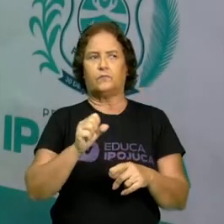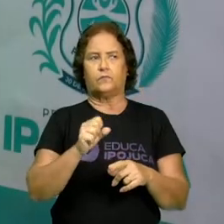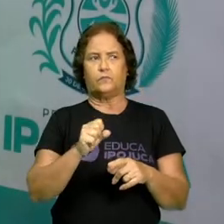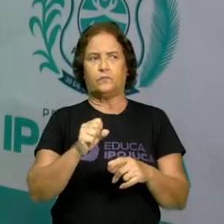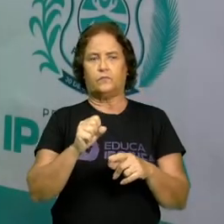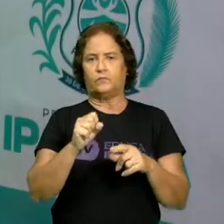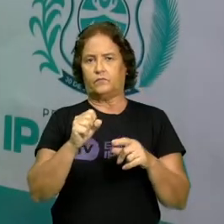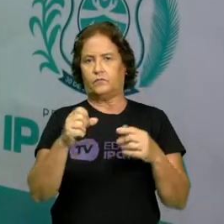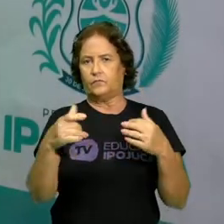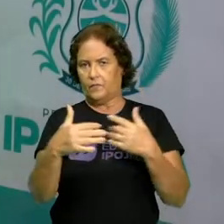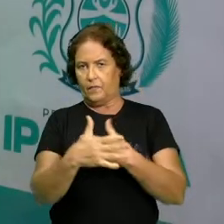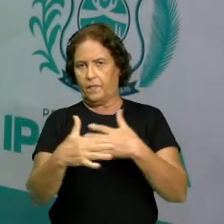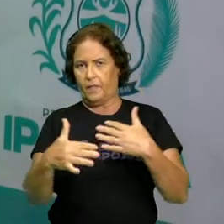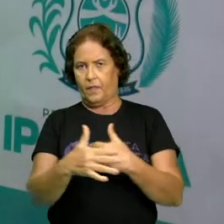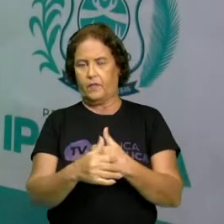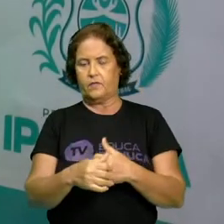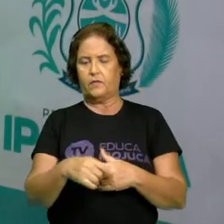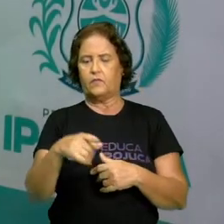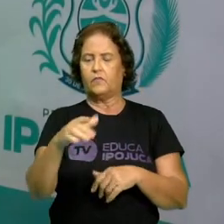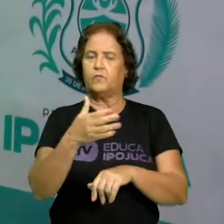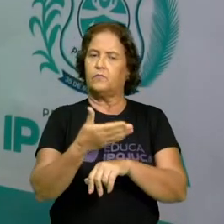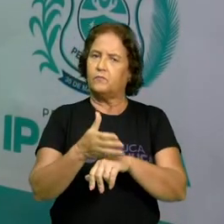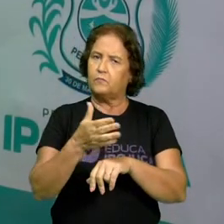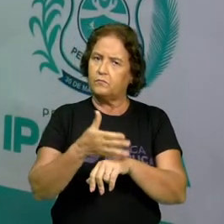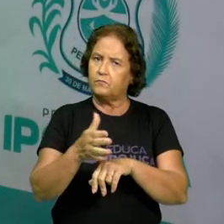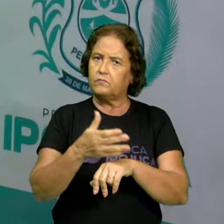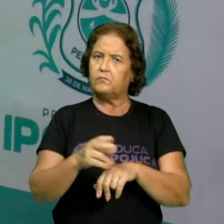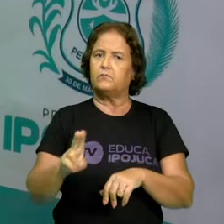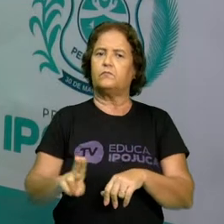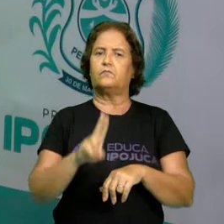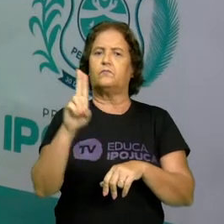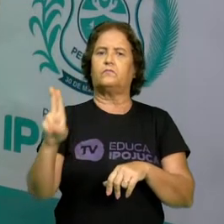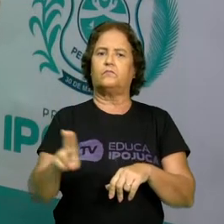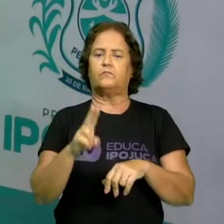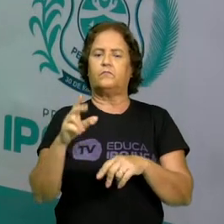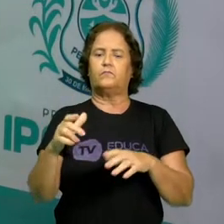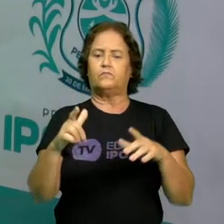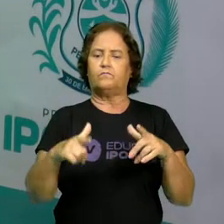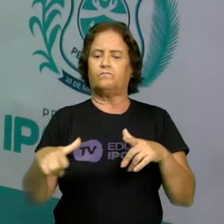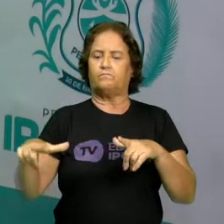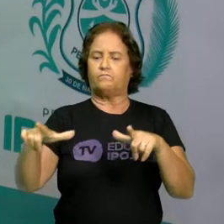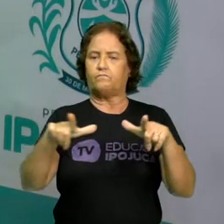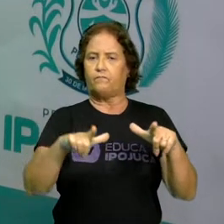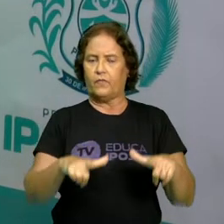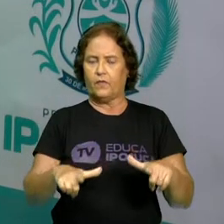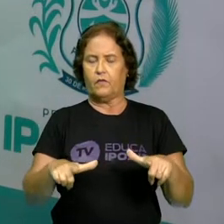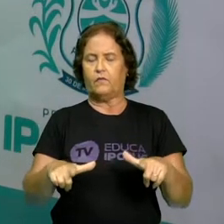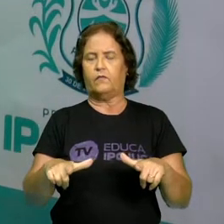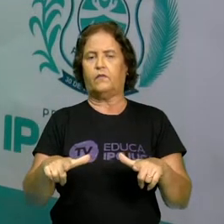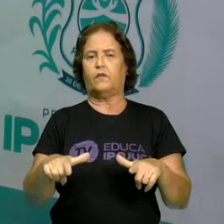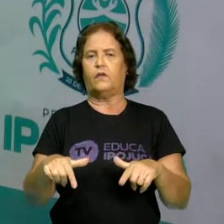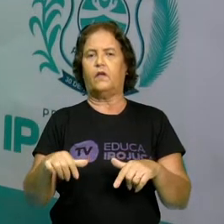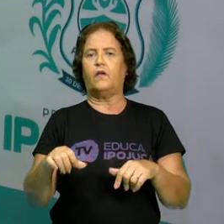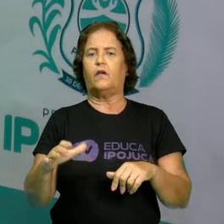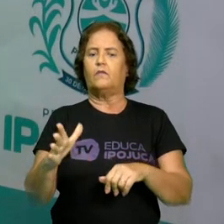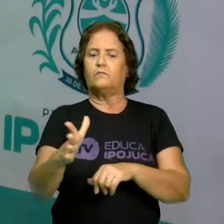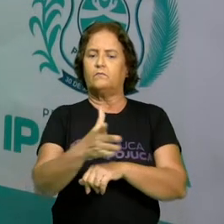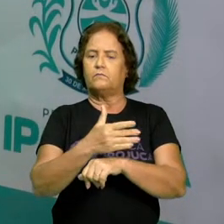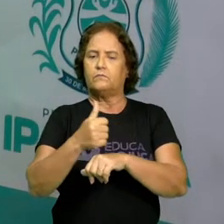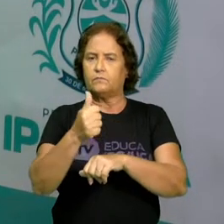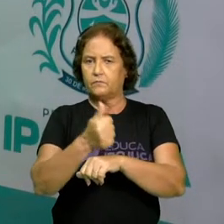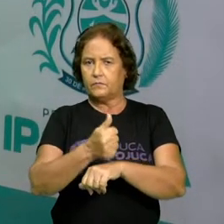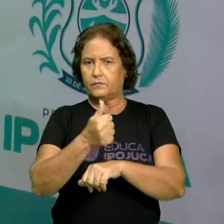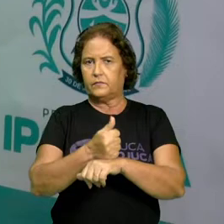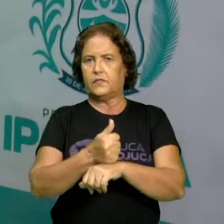mais a prática de uso desses espaços públicos. Utilize mais a praça da sua cidade, ou do seu bairro.